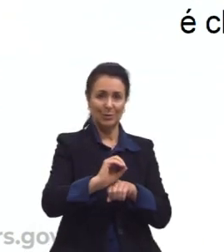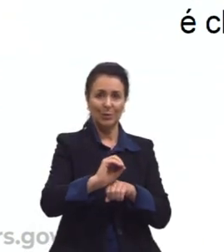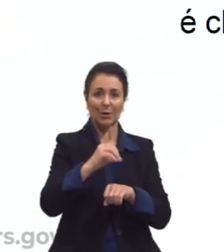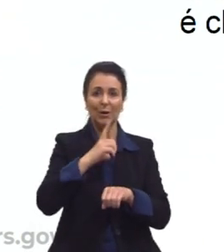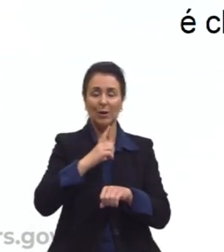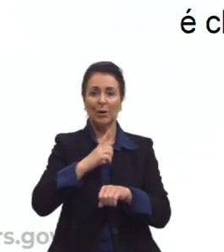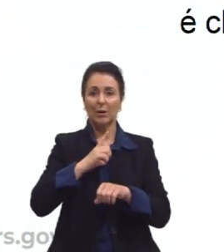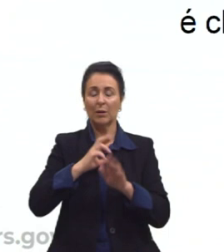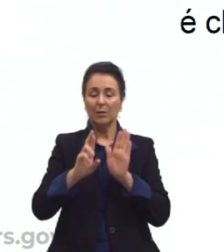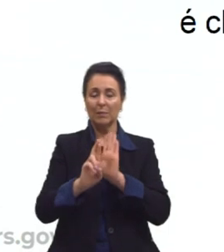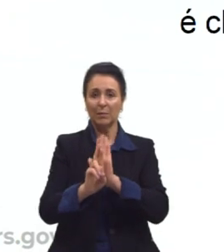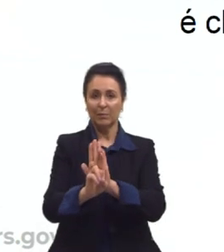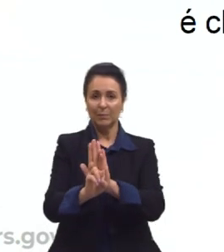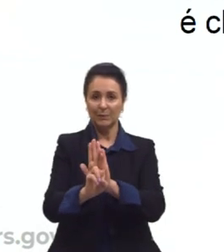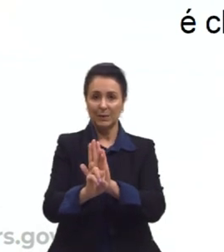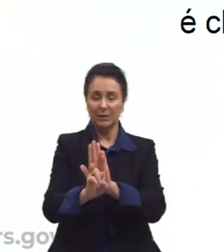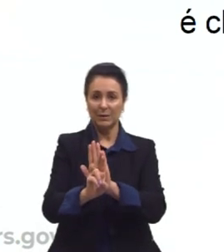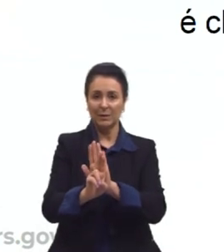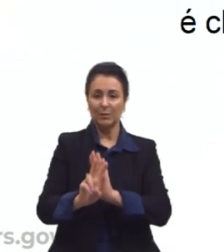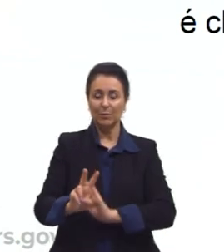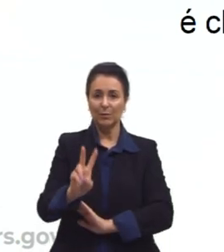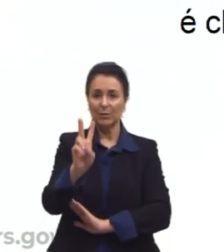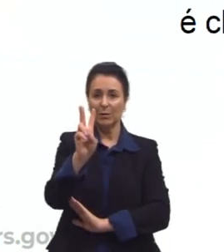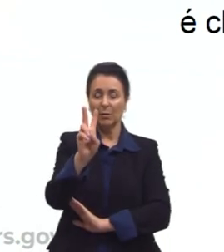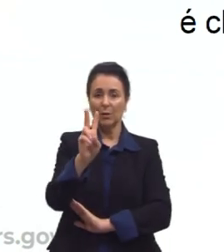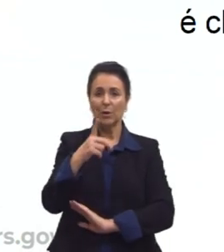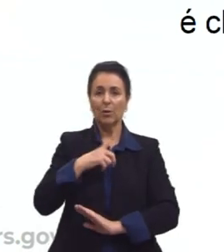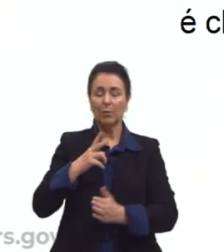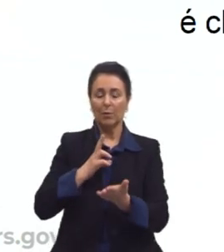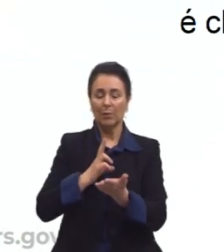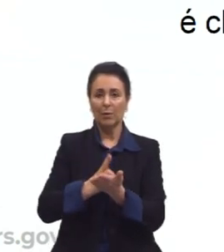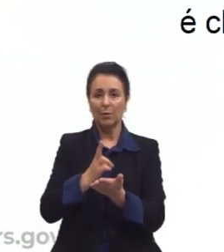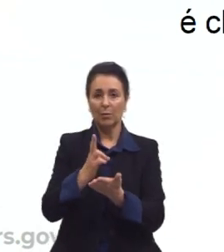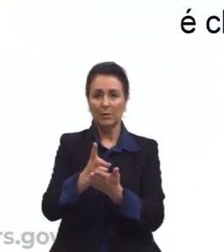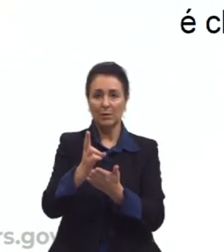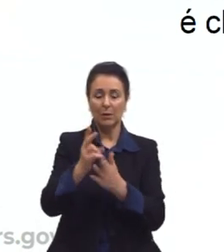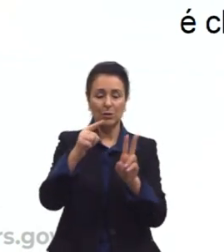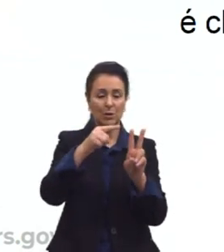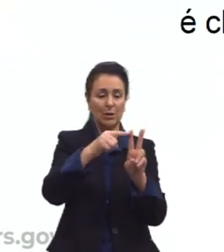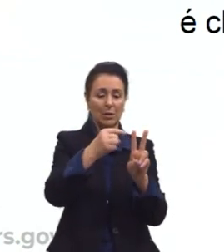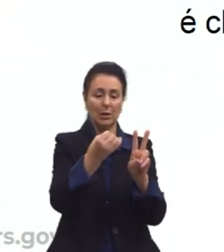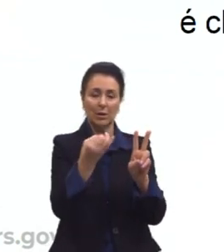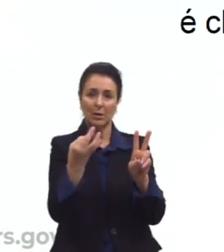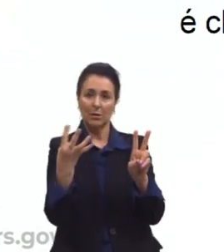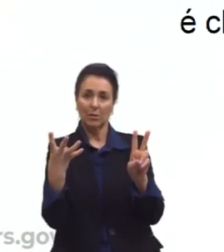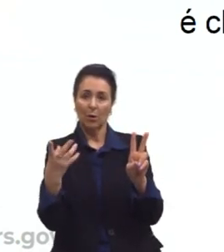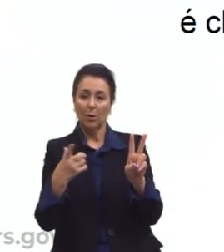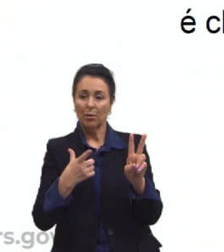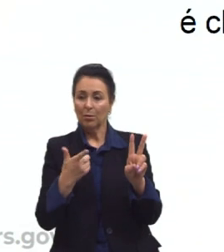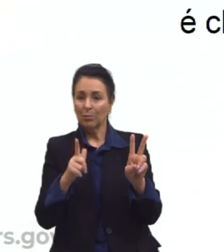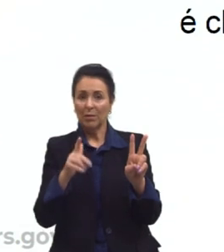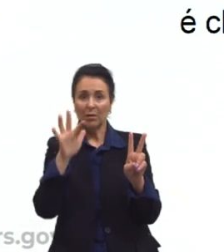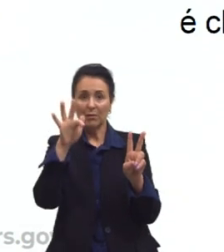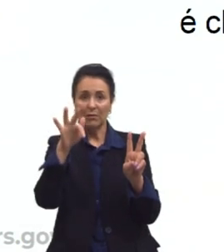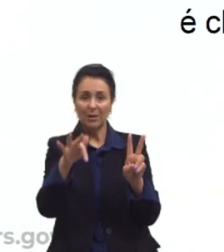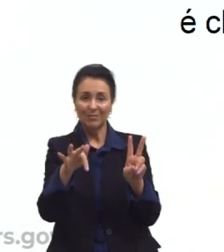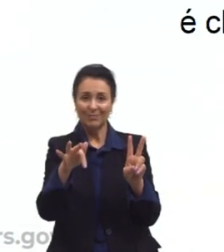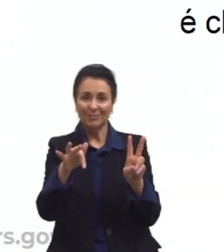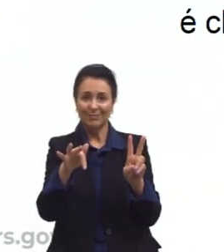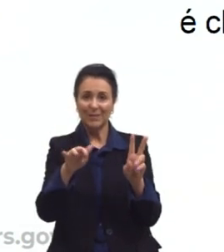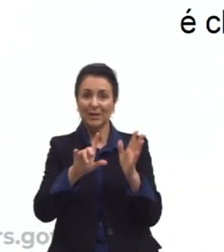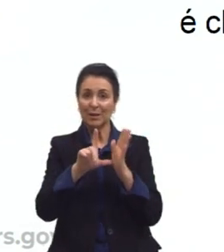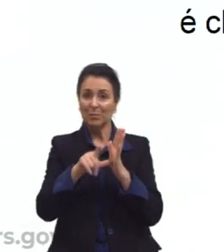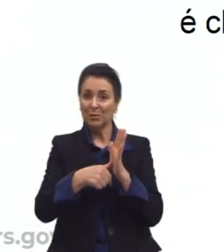temos uma representação desse valor, porque, como ele é uma constante irracional, ele não termina ali após o 5,